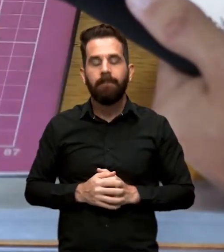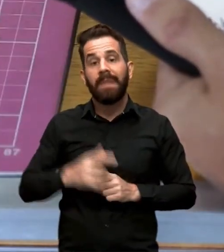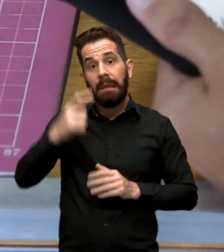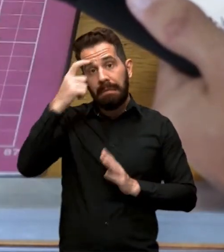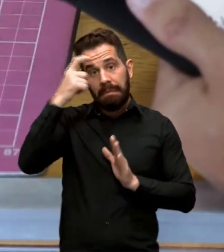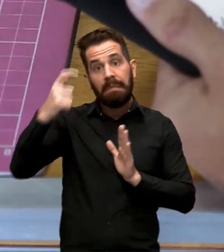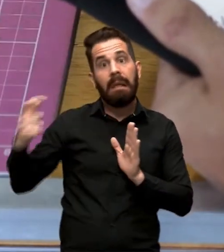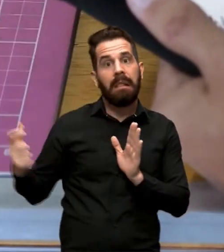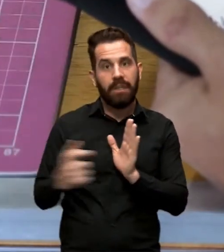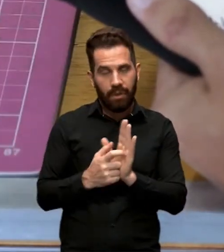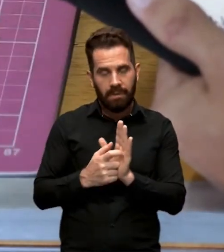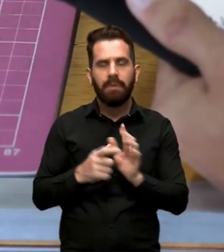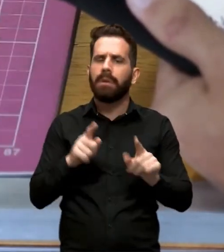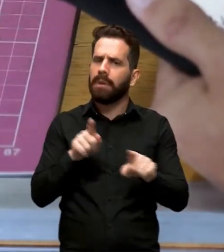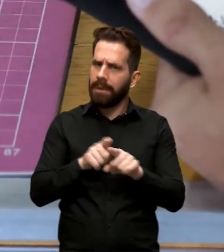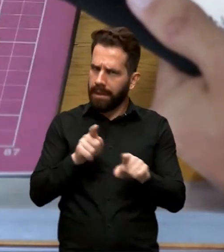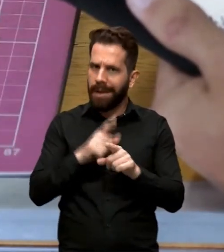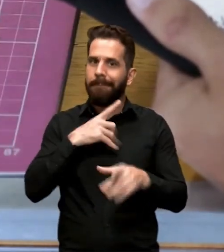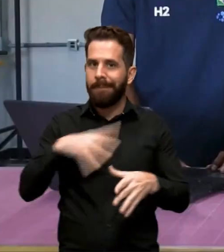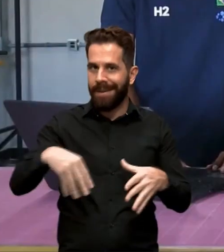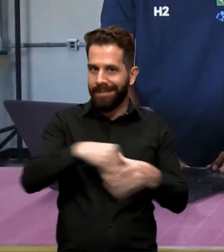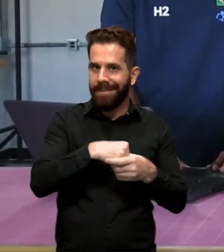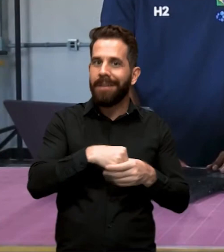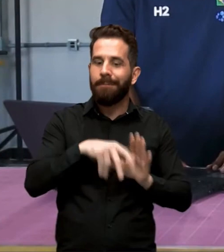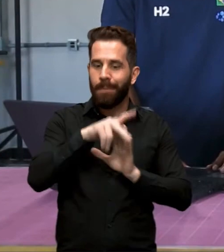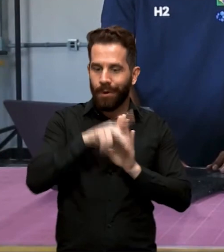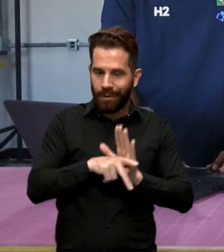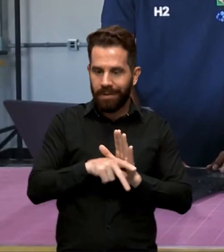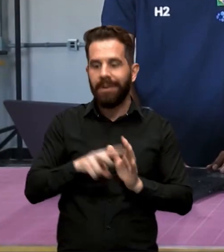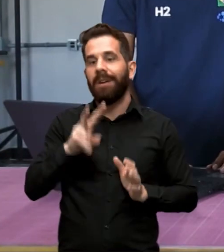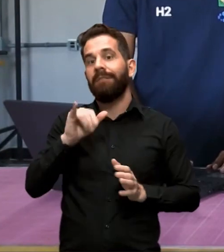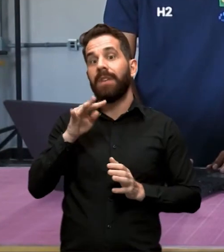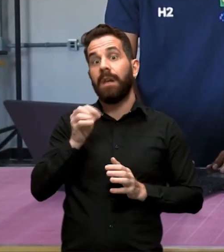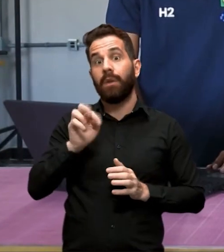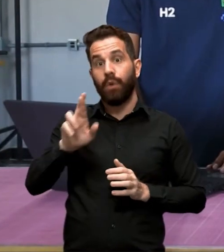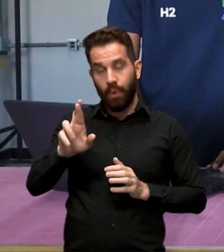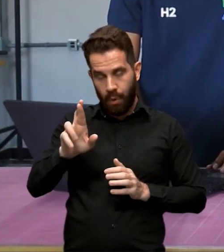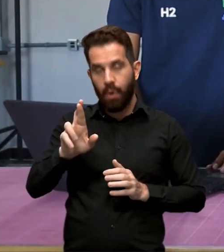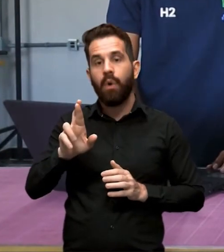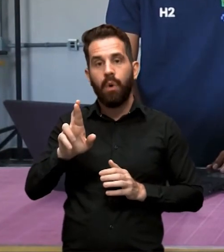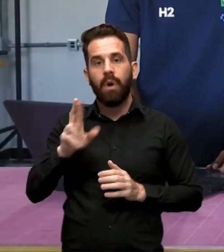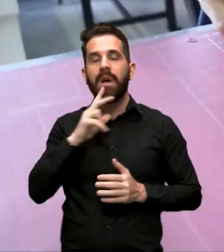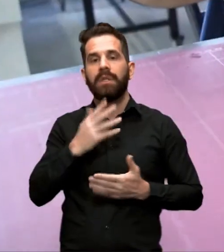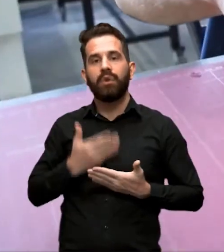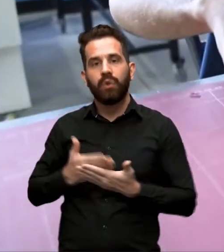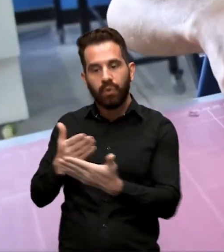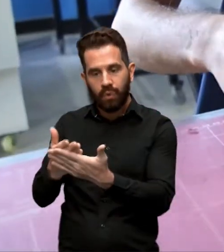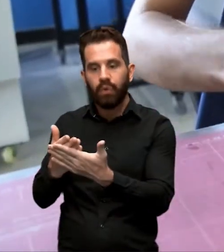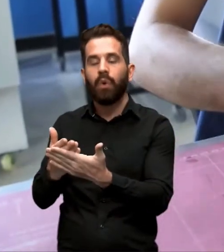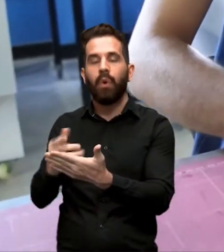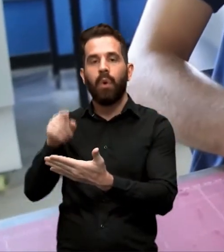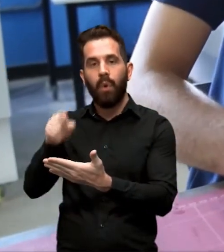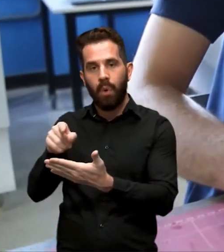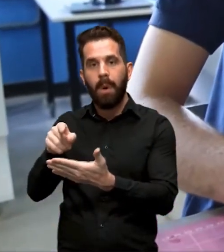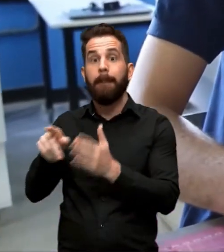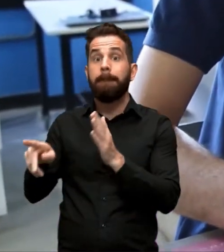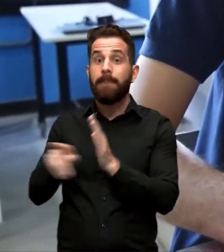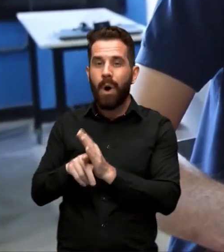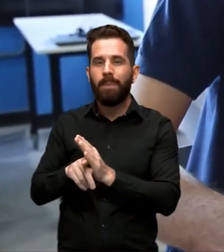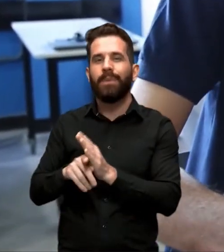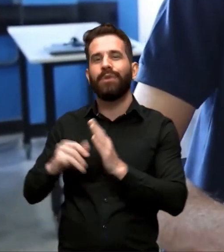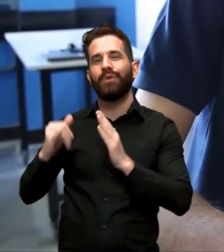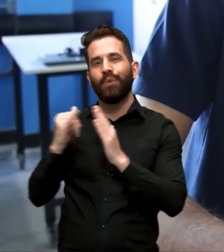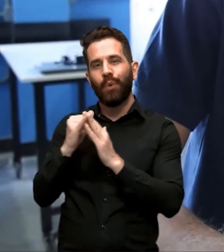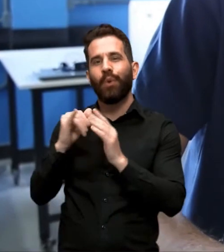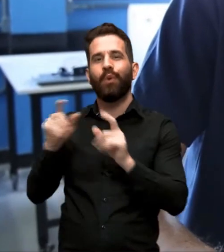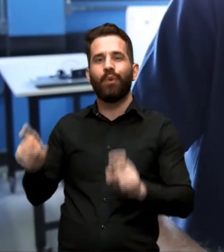artificial também está presente no projeto. Victor Emanuel, estudante do Instituto de Informática, ficou responsável pelas